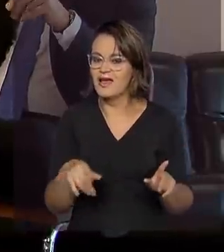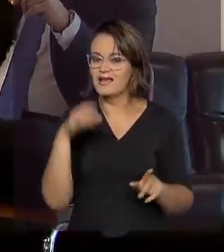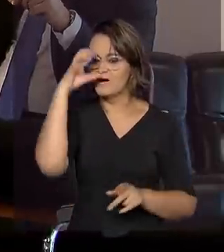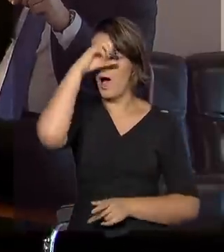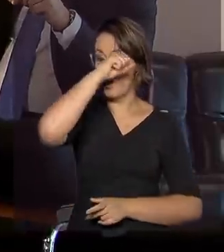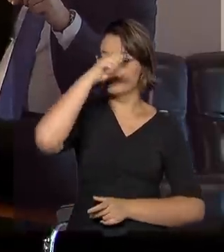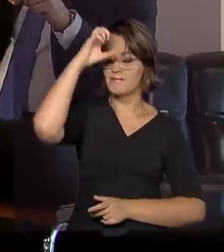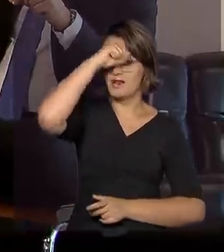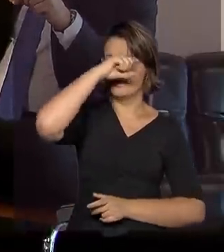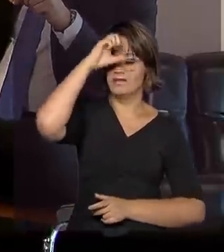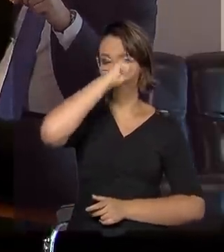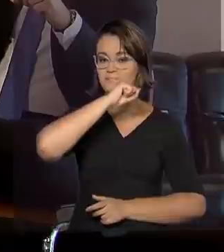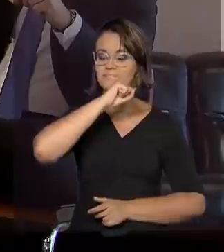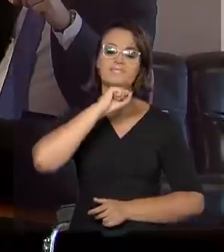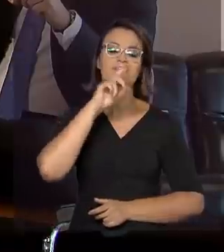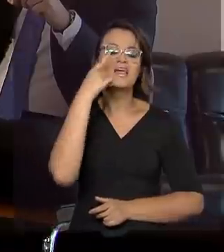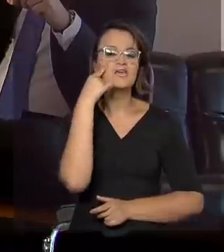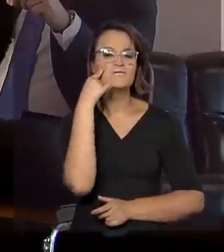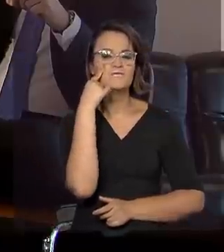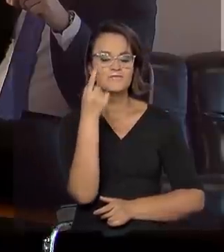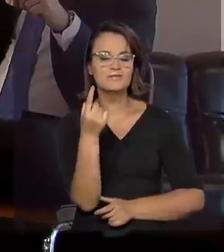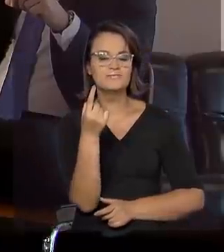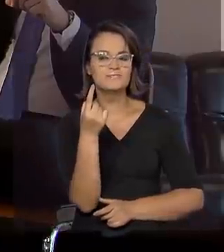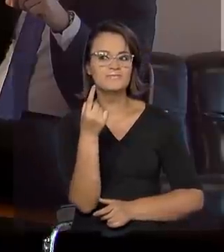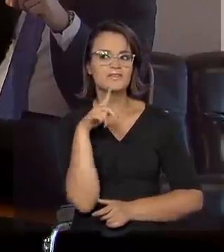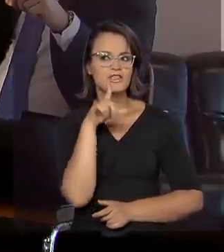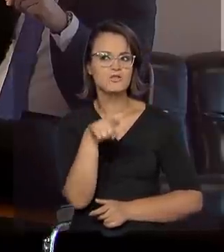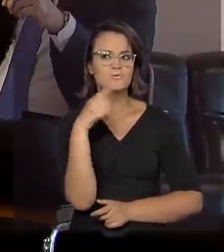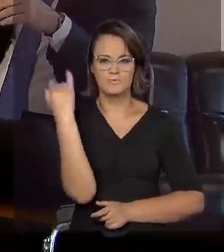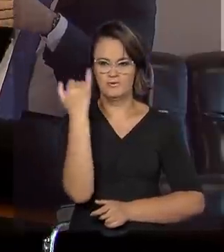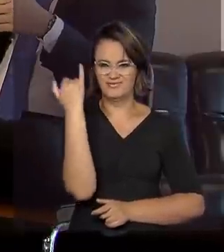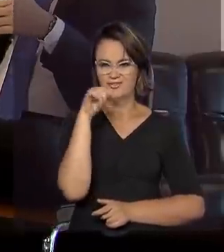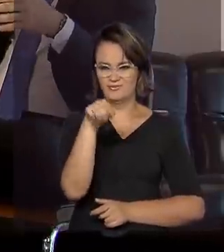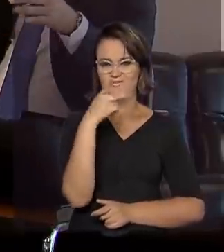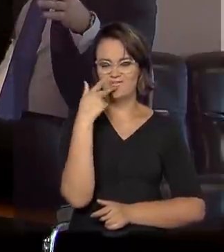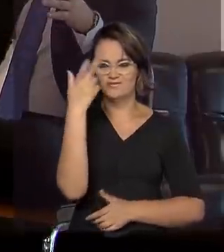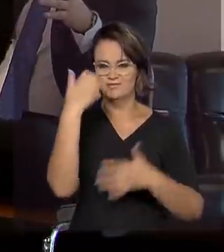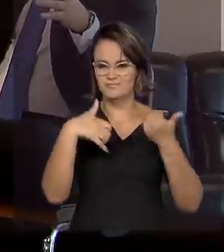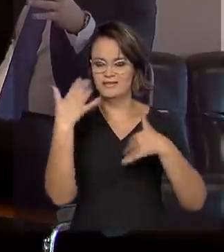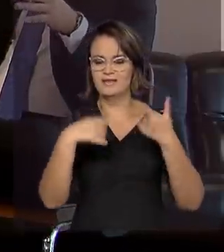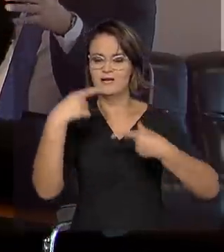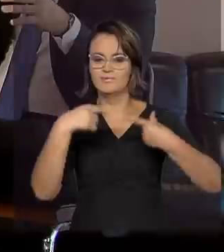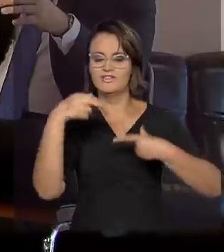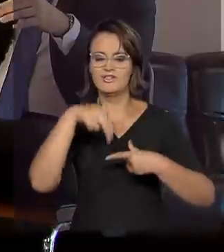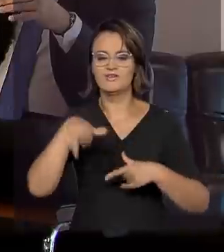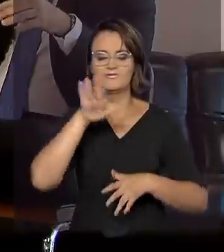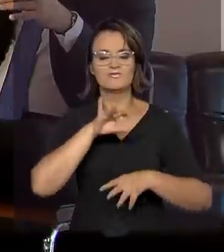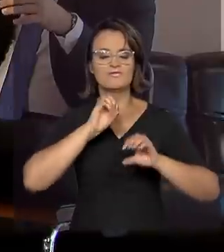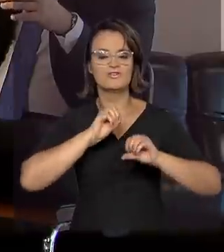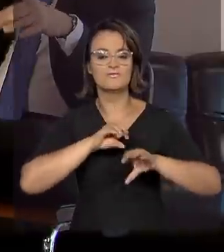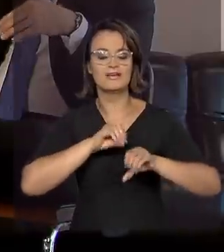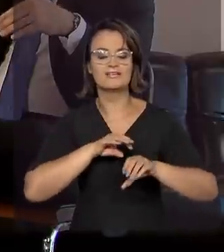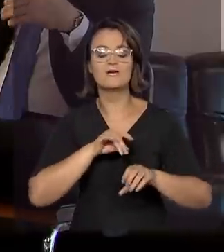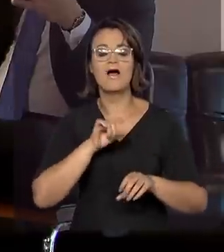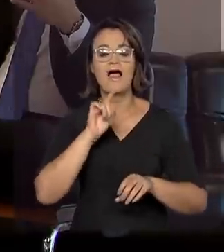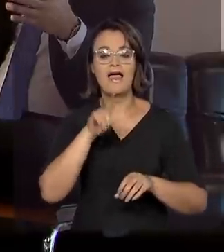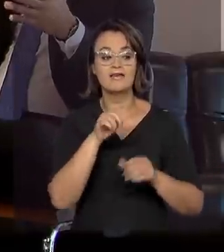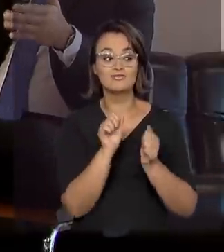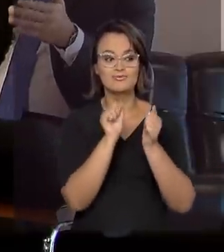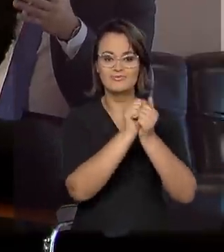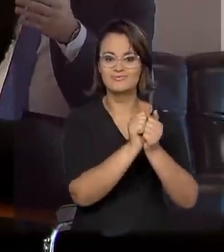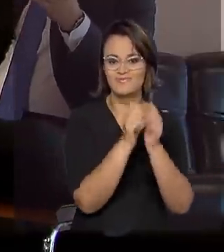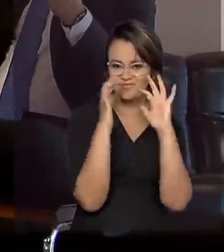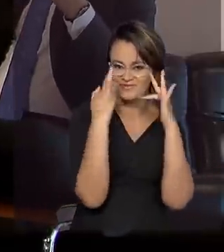aprendizado. Eu vejo que um destaque que o senhor dá à Política Nacional da Alfabetização é a participação dos